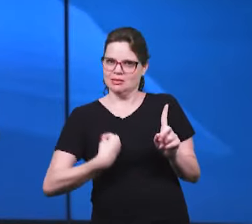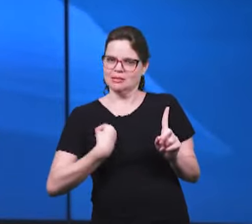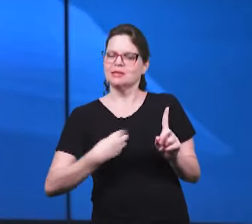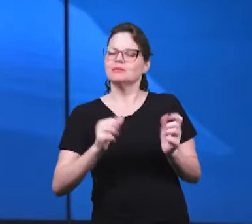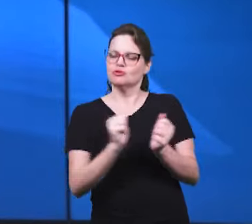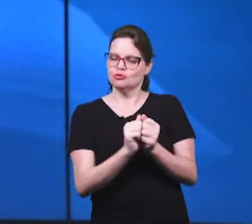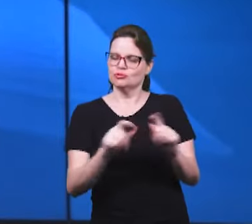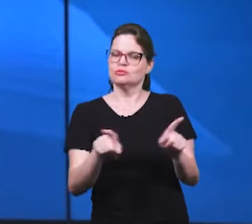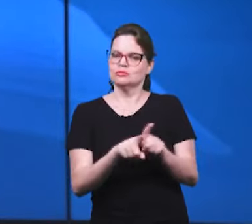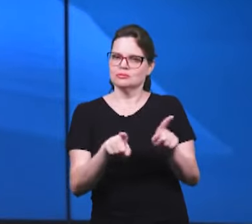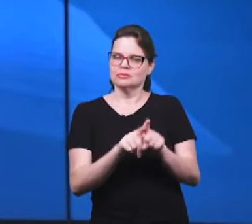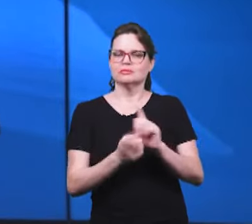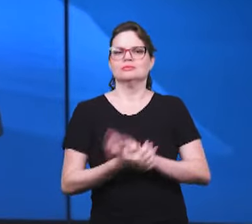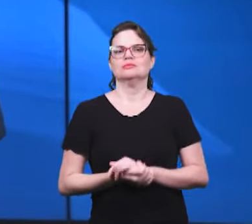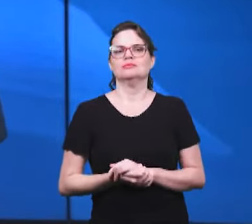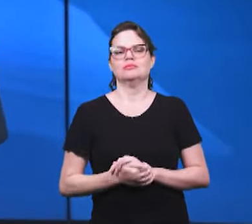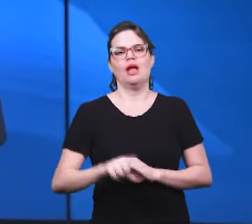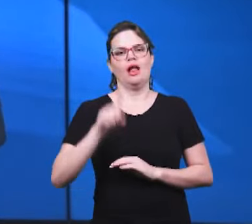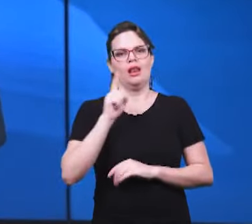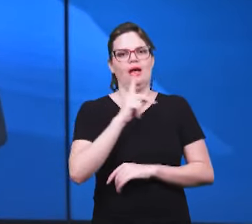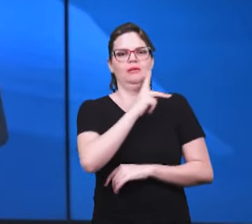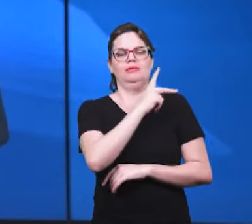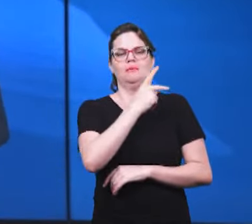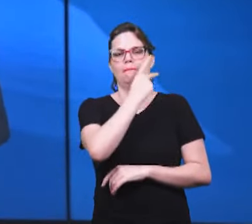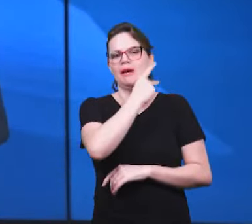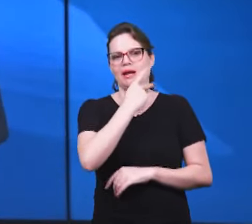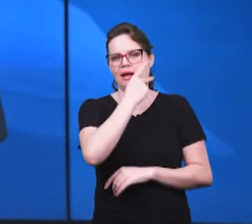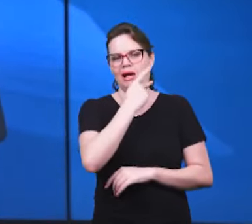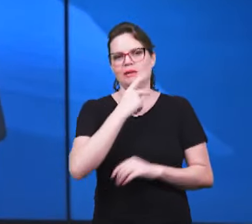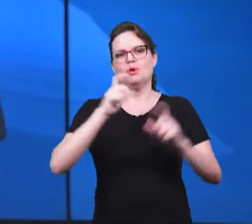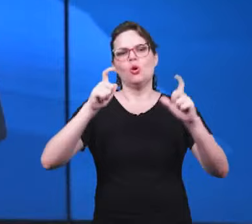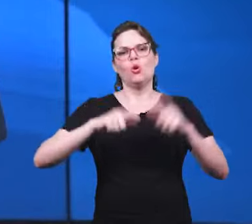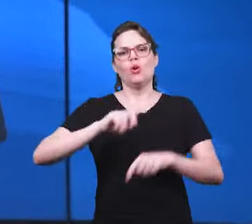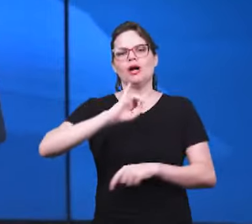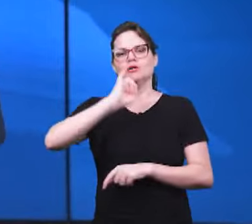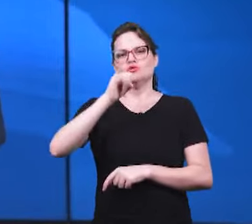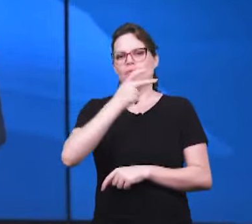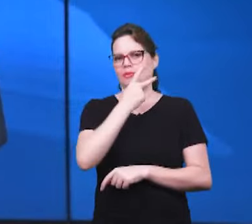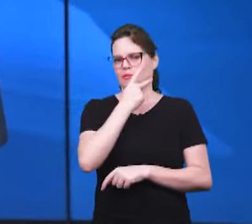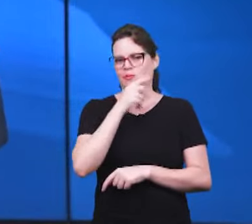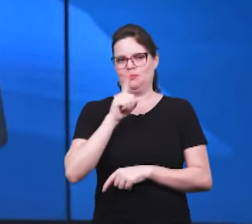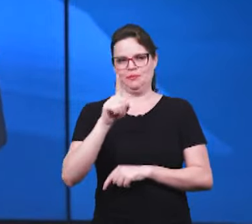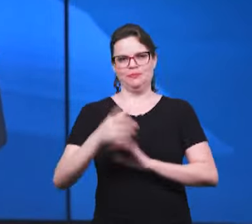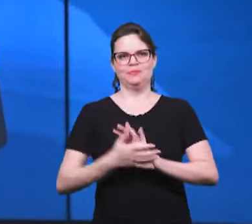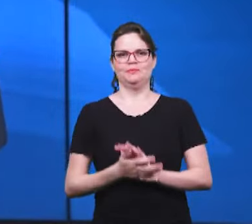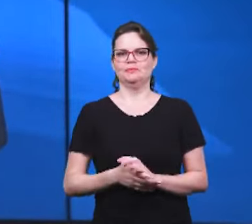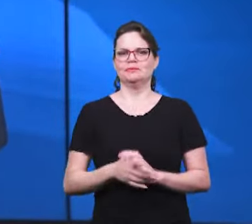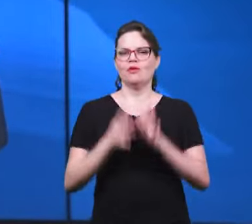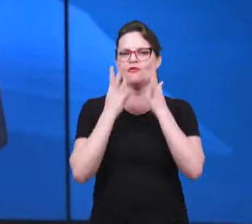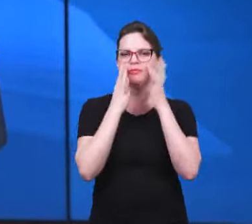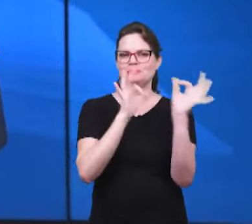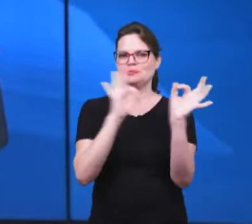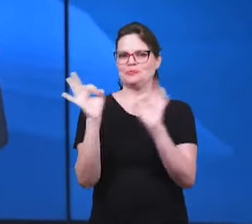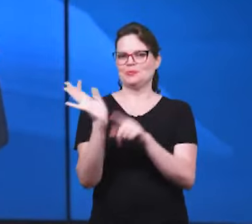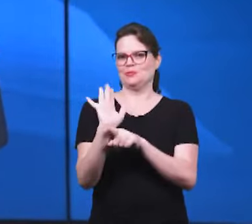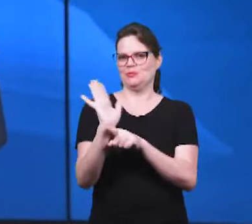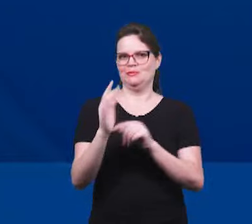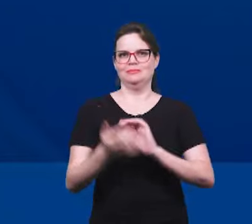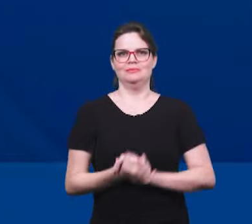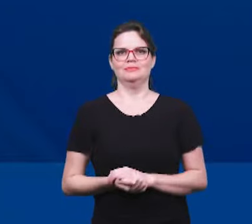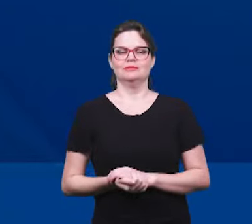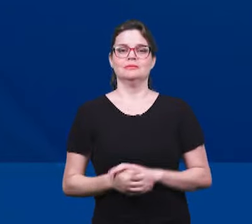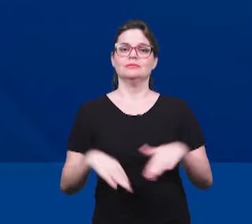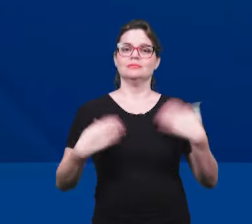da classe também do estado de Paraíba na cidade de João Pessoa vamos ouvir então as duas respostas em sequência